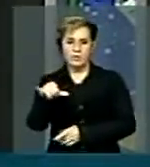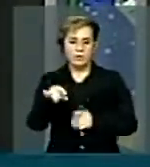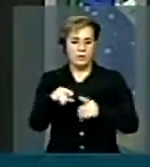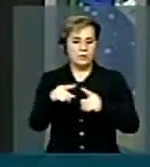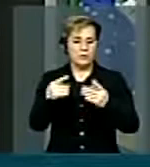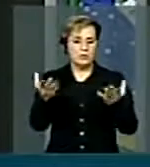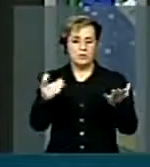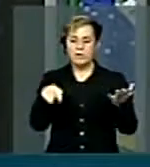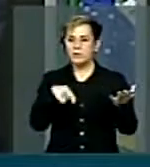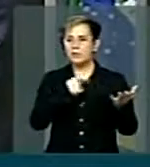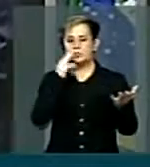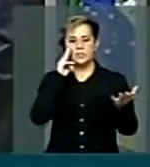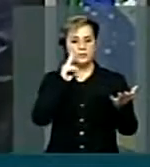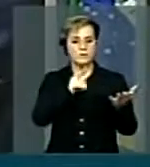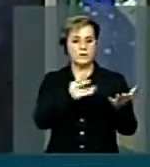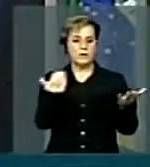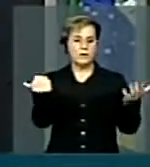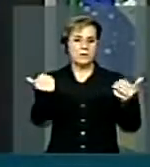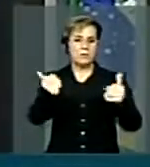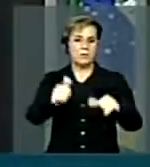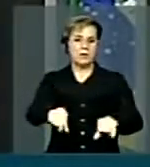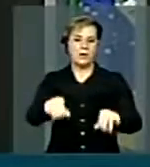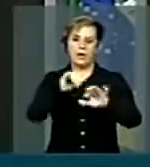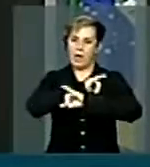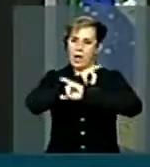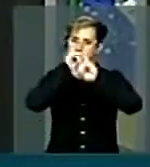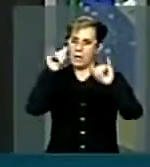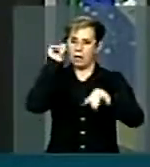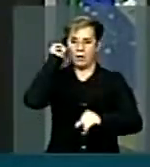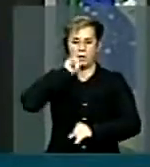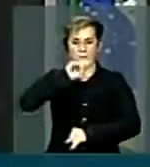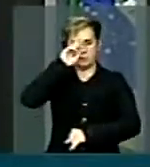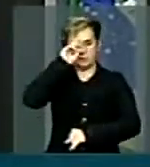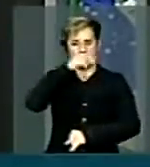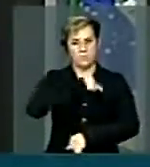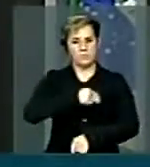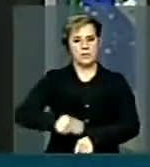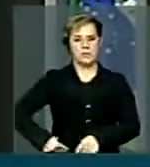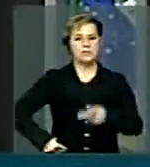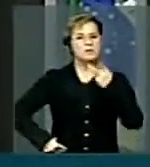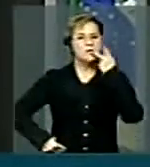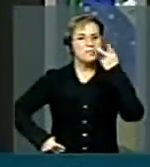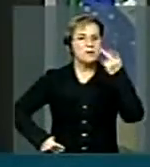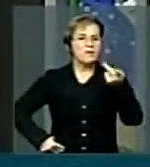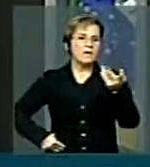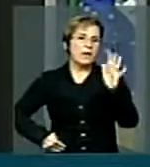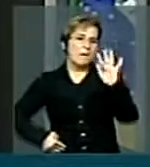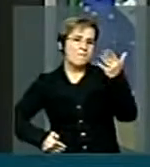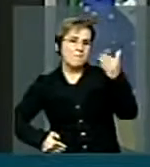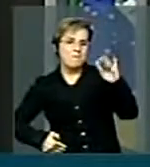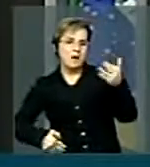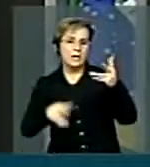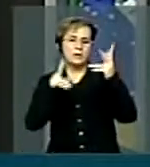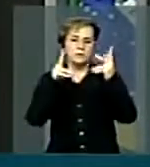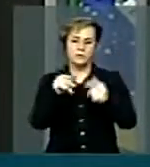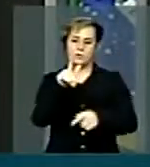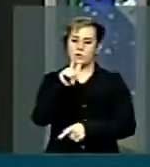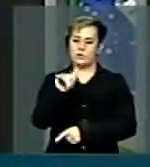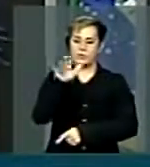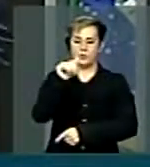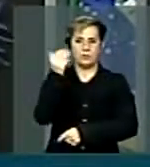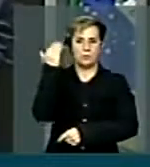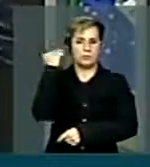é o que nós estamos vendo aqui. As declarações da ministra para dizer, mais ou menos como o Lula disse lá na